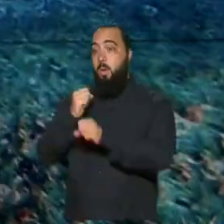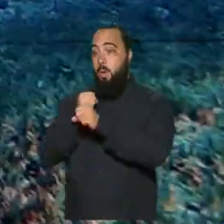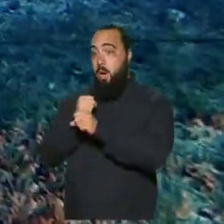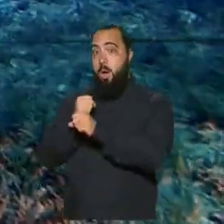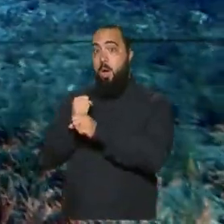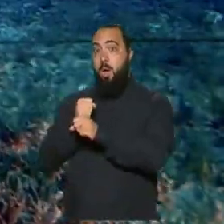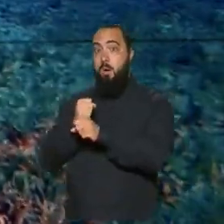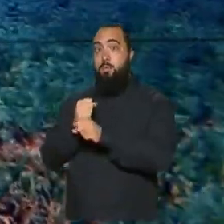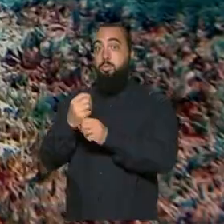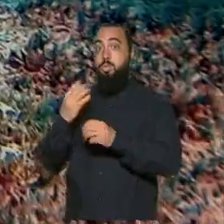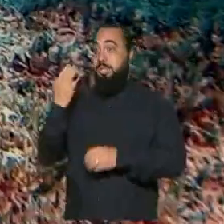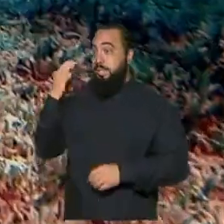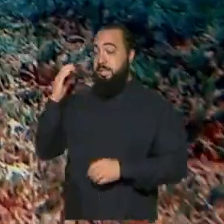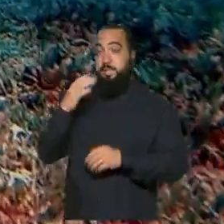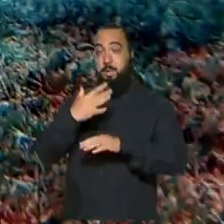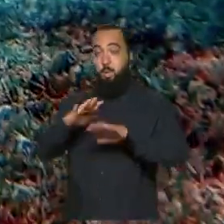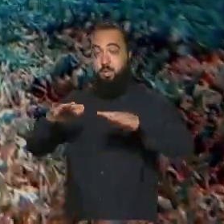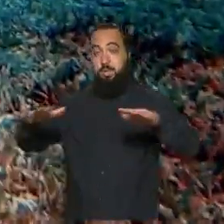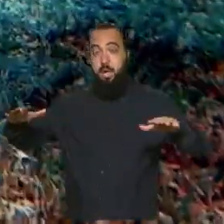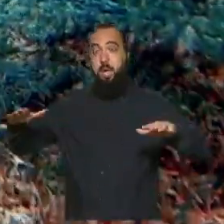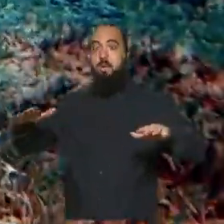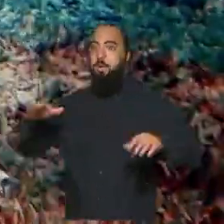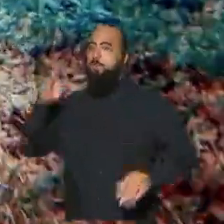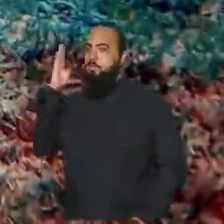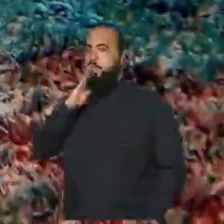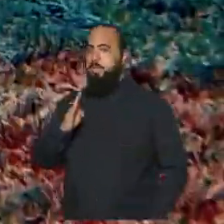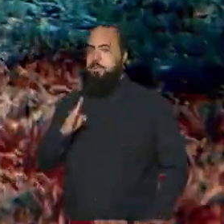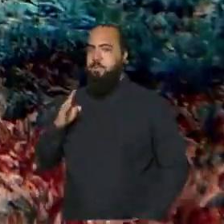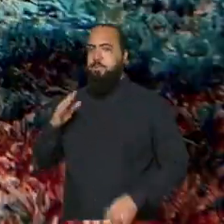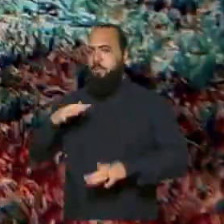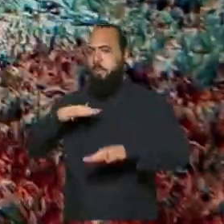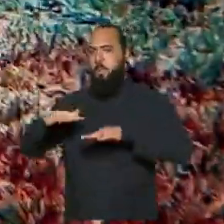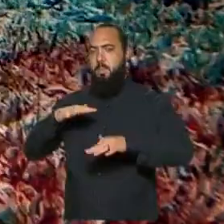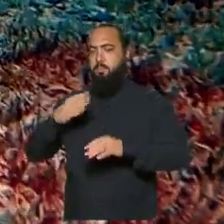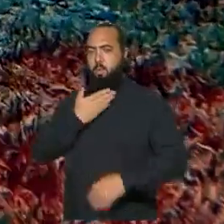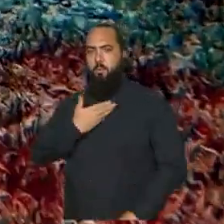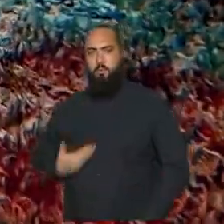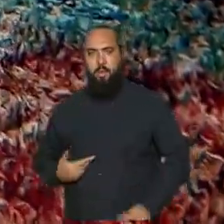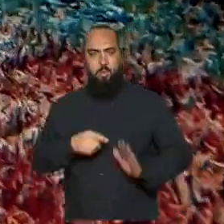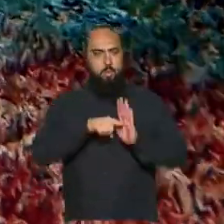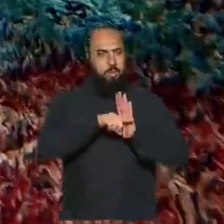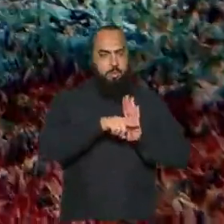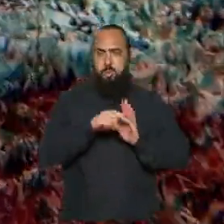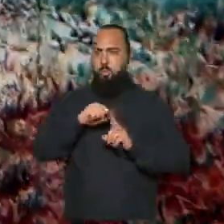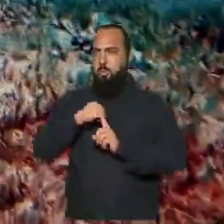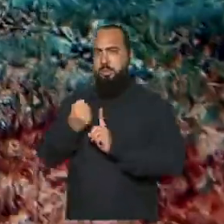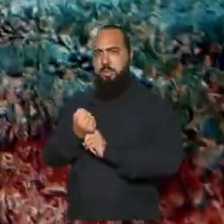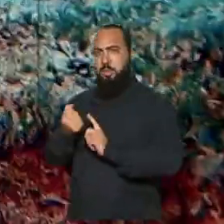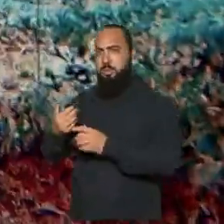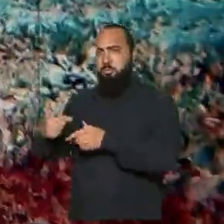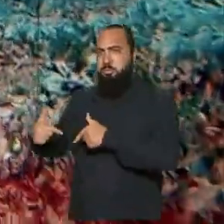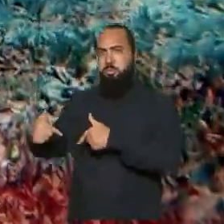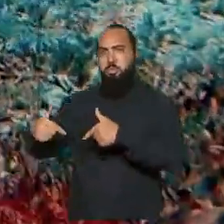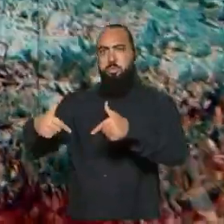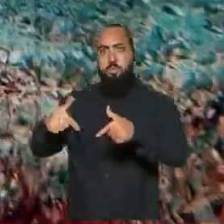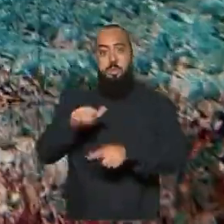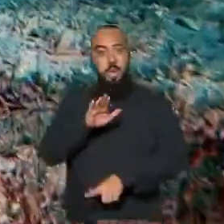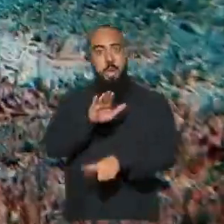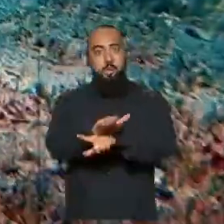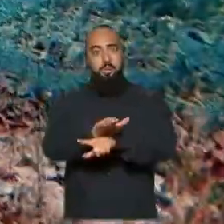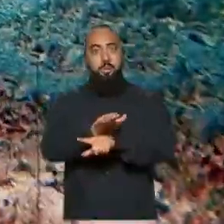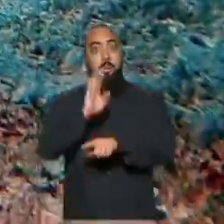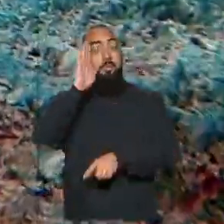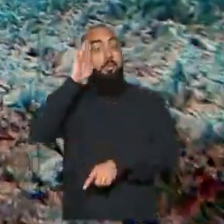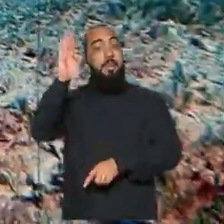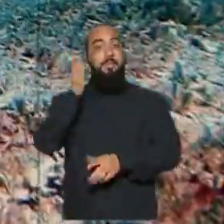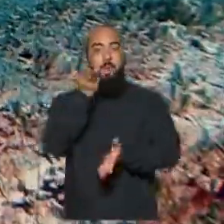oceânica no Brasil. O objetivo é mobilizar governo, pesquisadores e sociedades em ações que favoreçam a